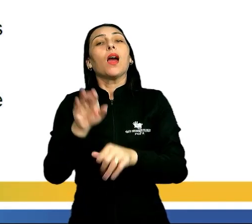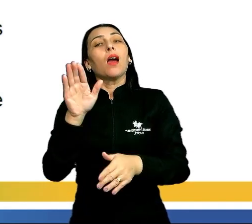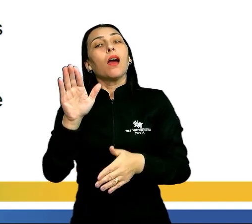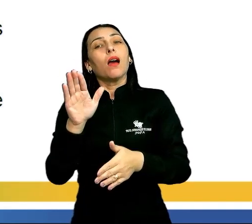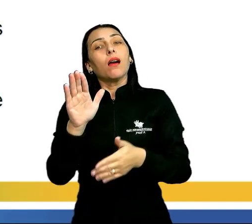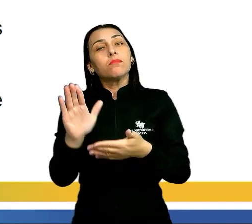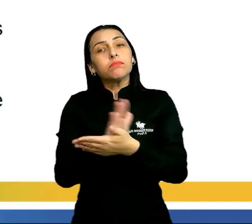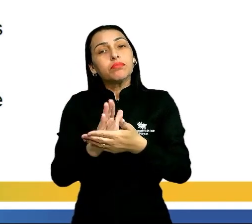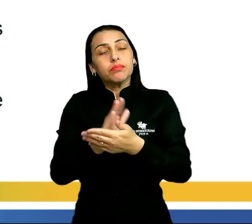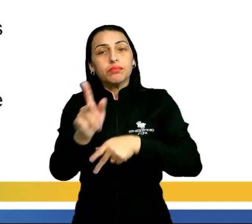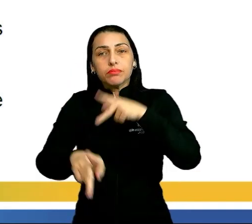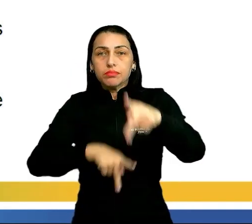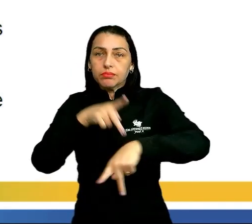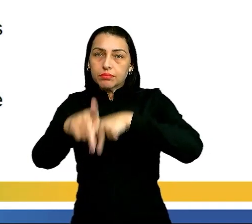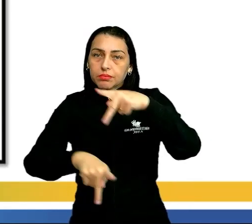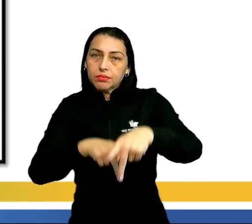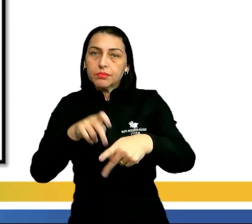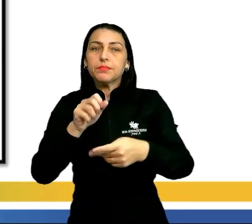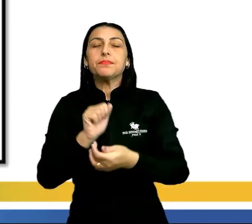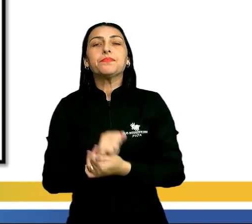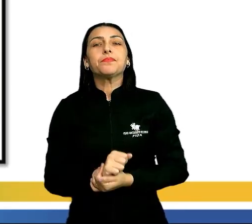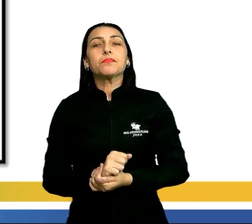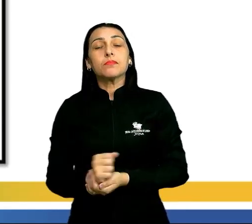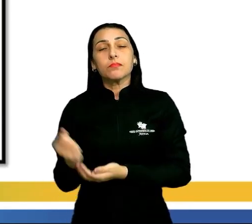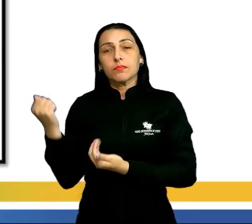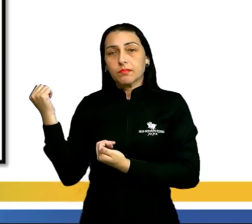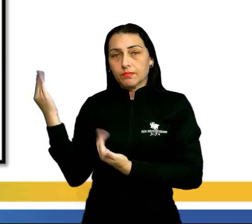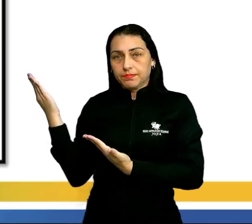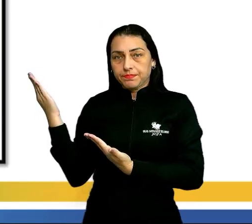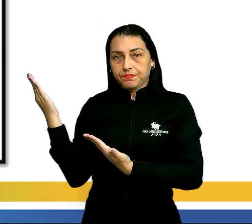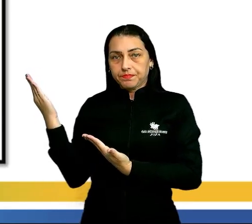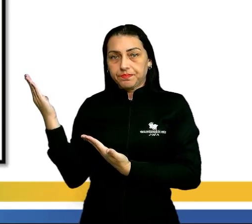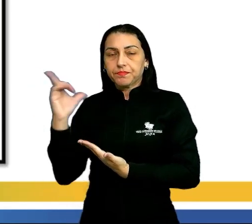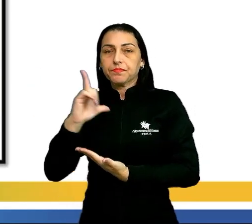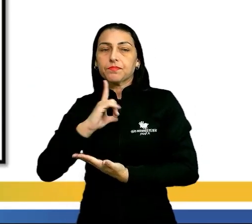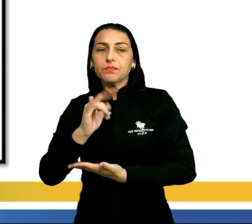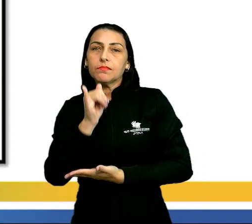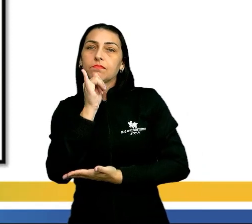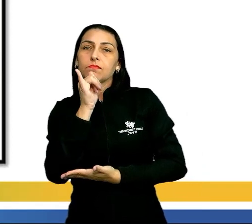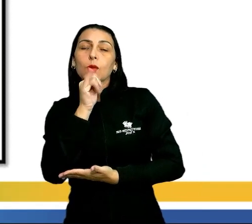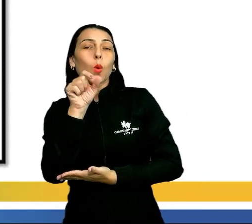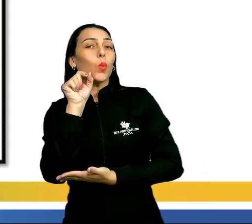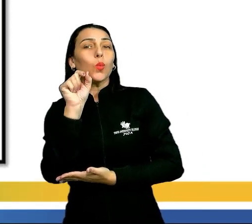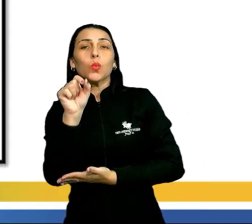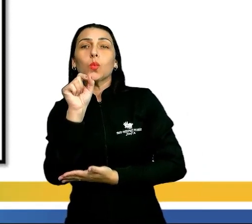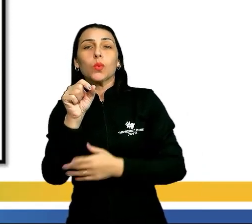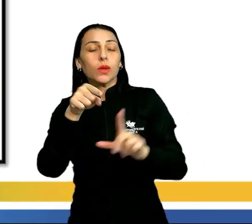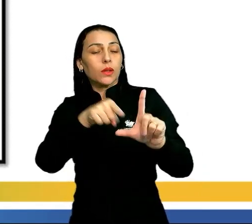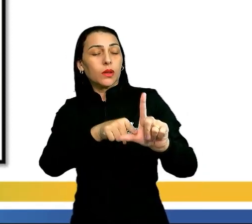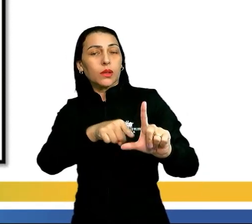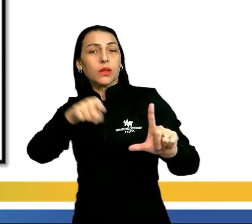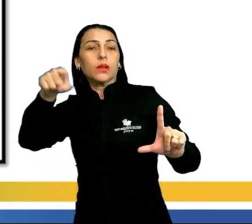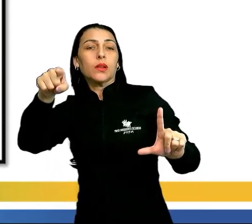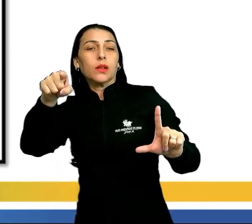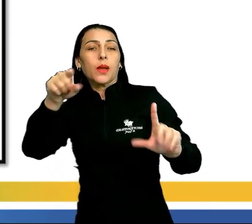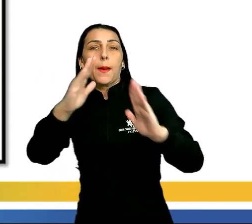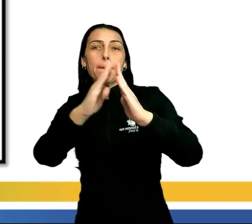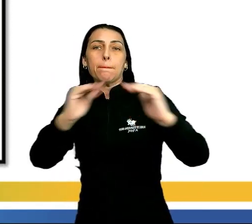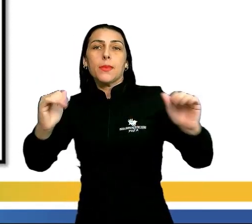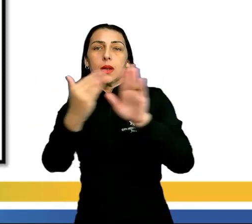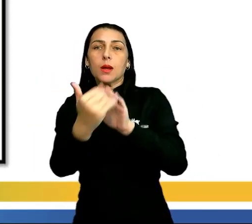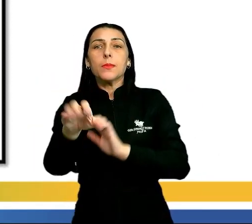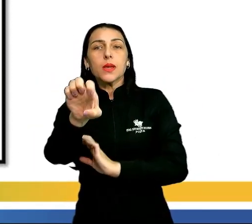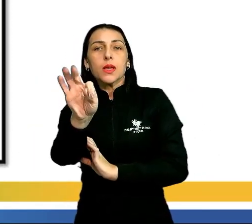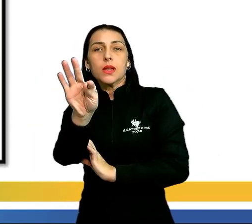determinada população. Aqui nós temos o exemplo do que seria esse gráfico chamado de pirâmide